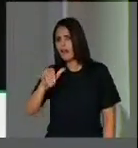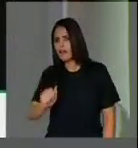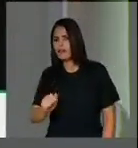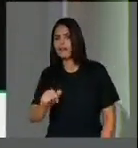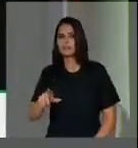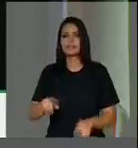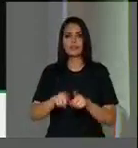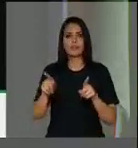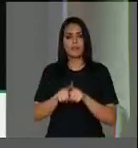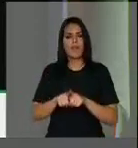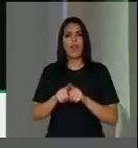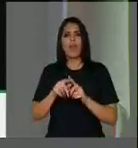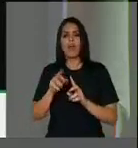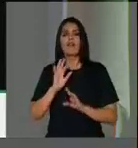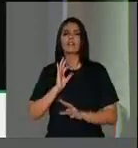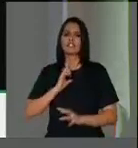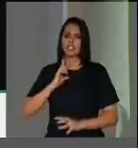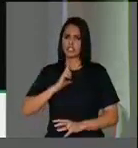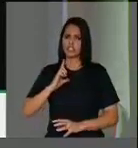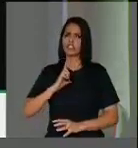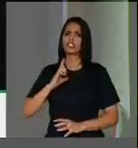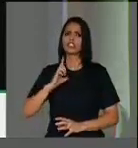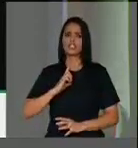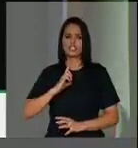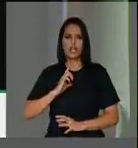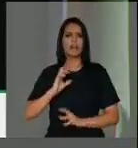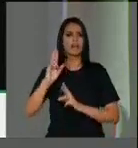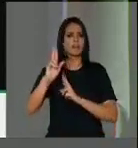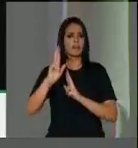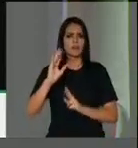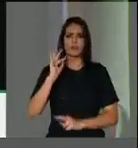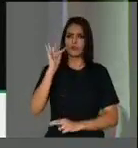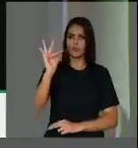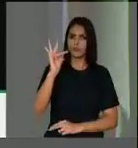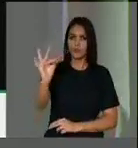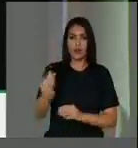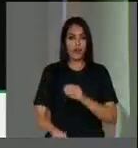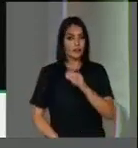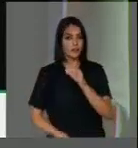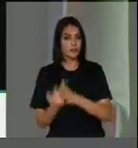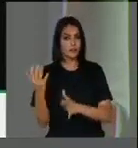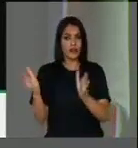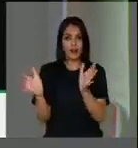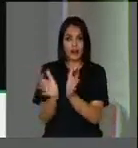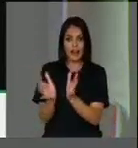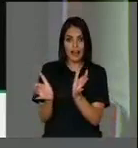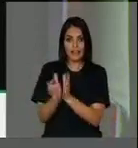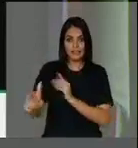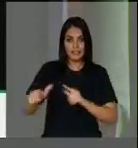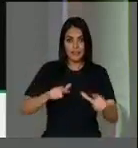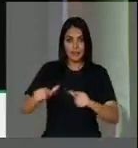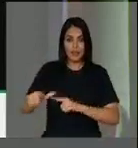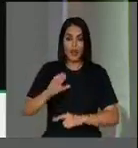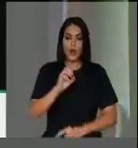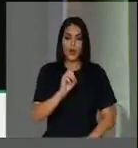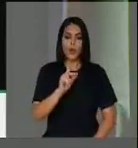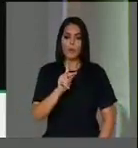onde surge como protagonista a classe trabalhadora e especialmente a classe operária.